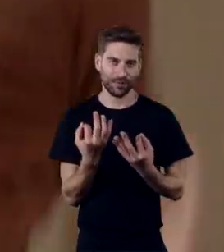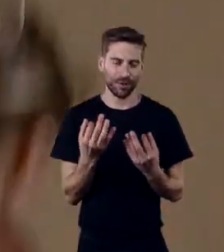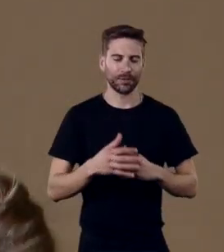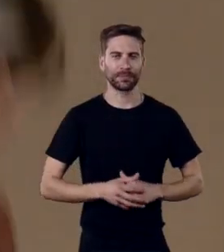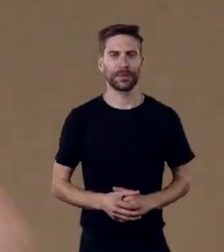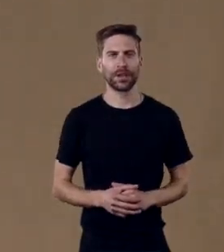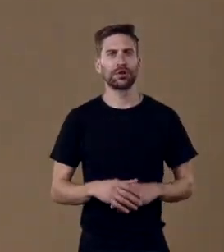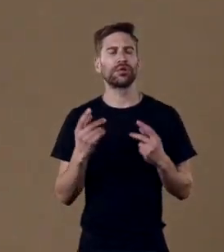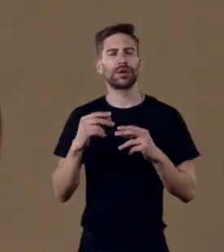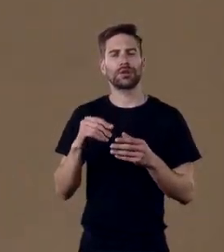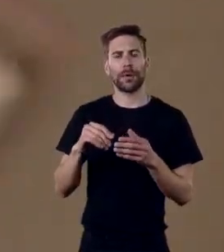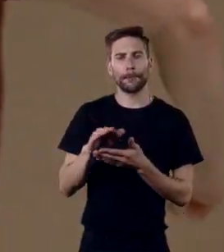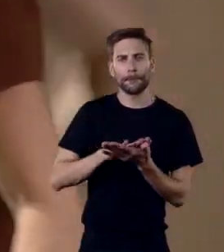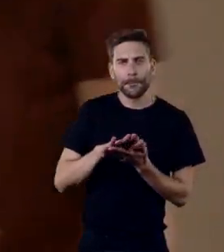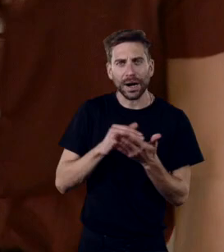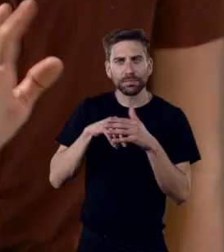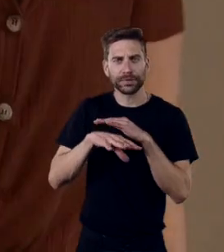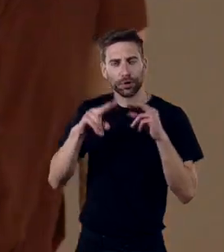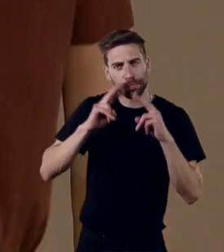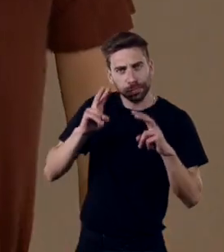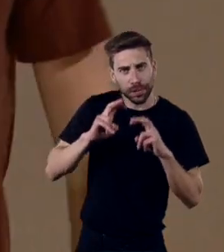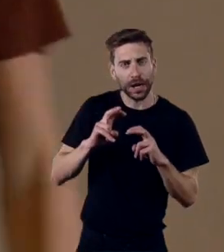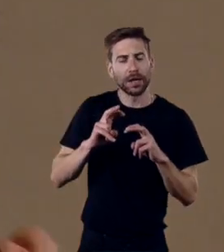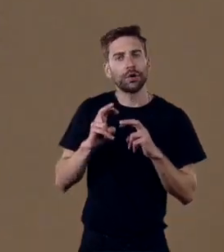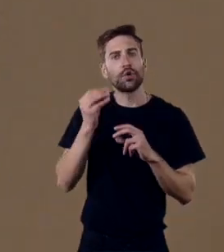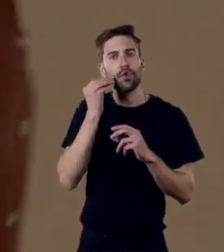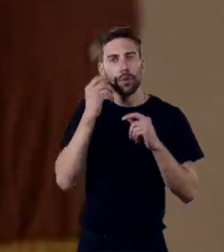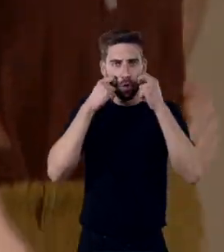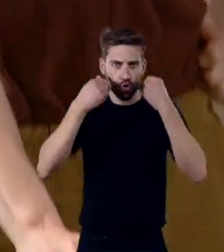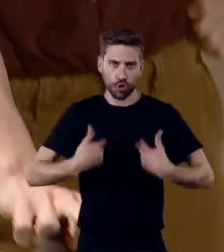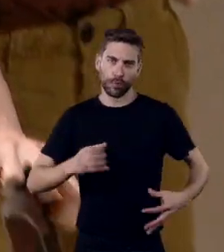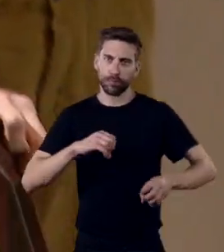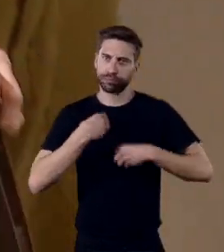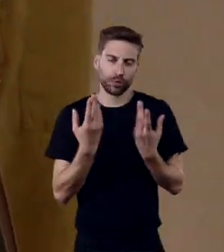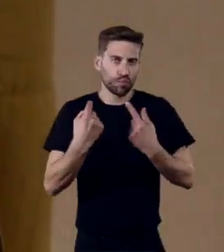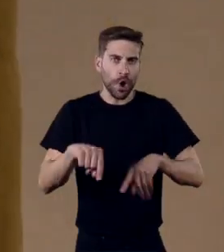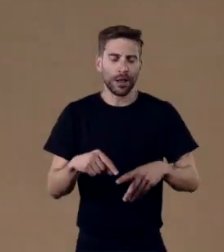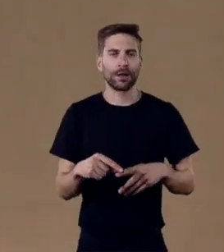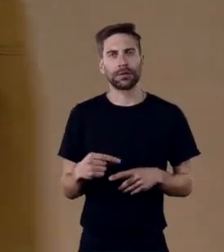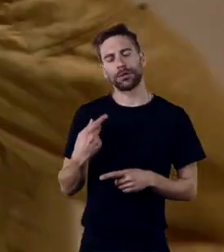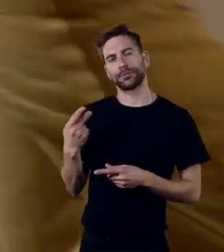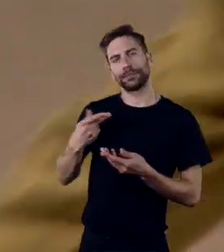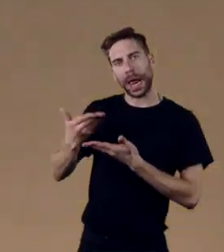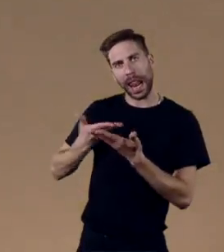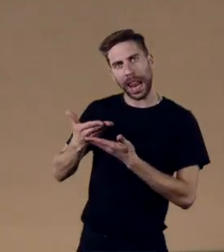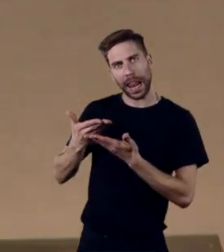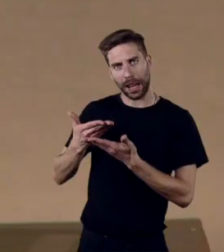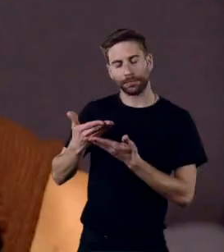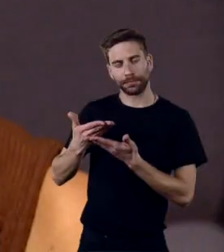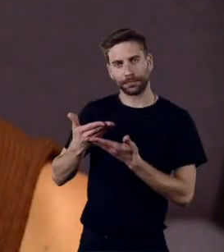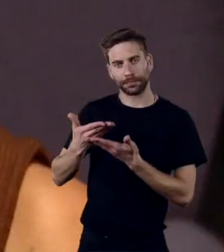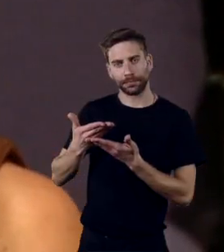enraizamento através de exercícios corporais. Quando iniciámos esse diálogo com Ana Wolf, Ana Wolf